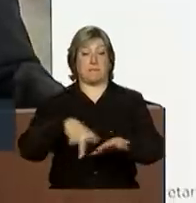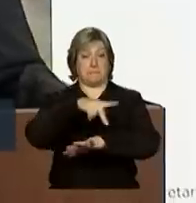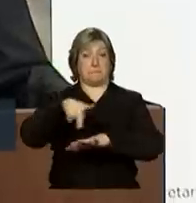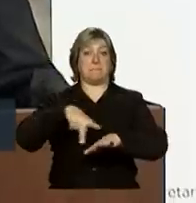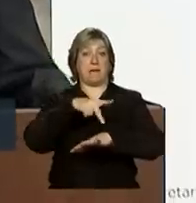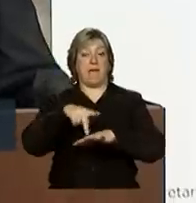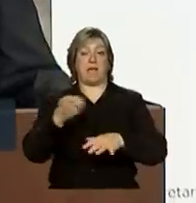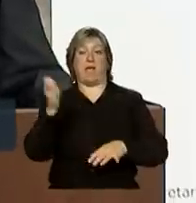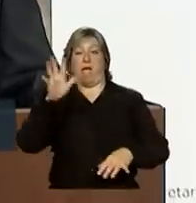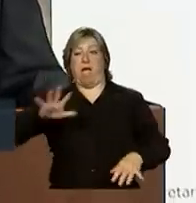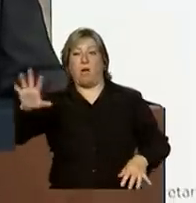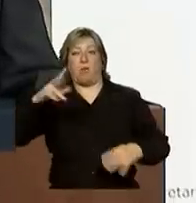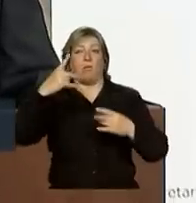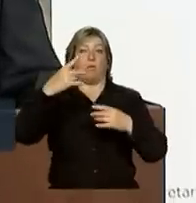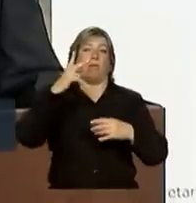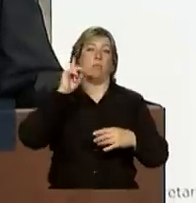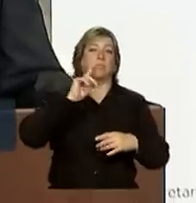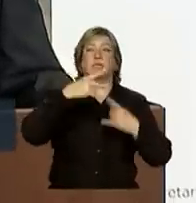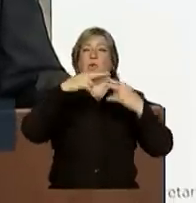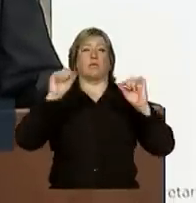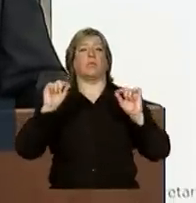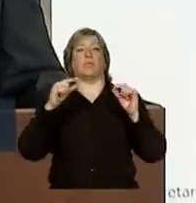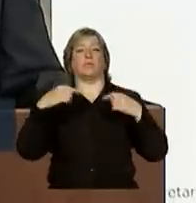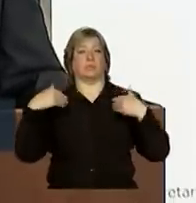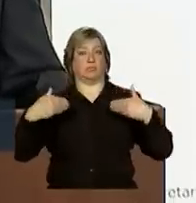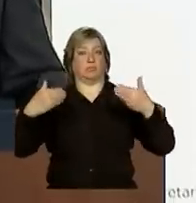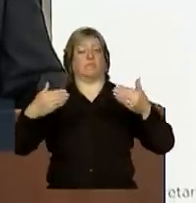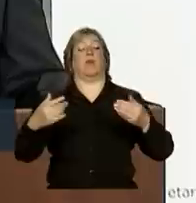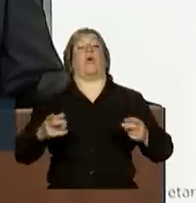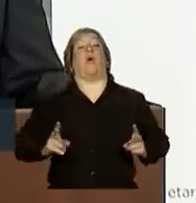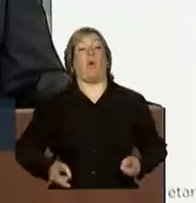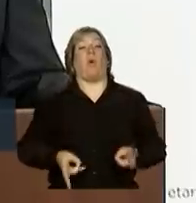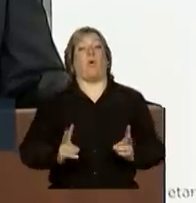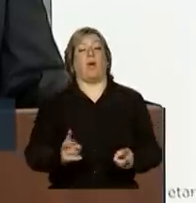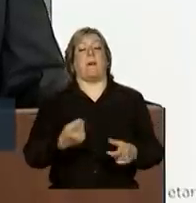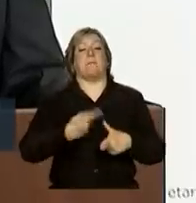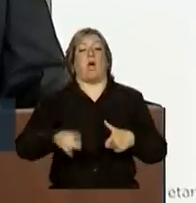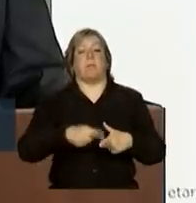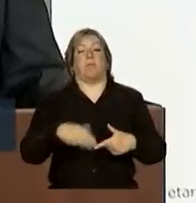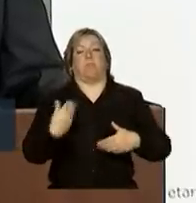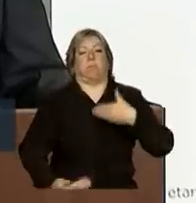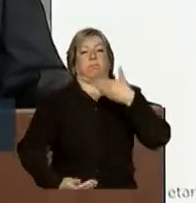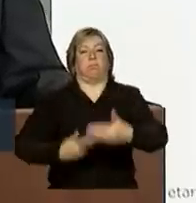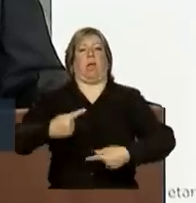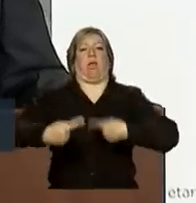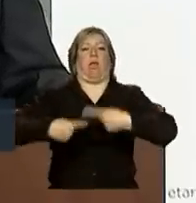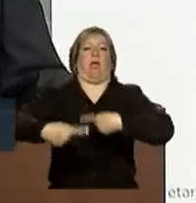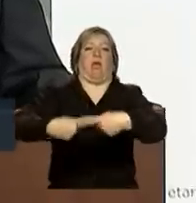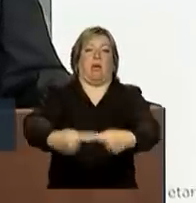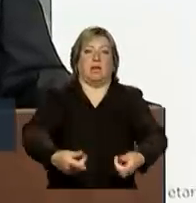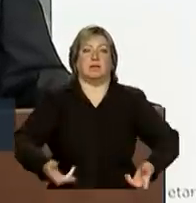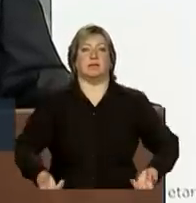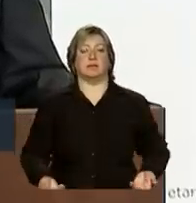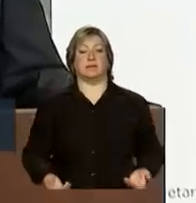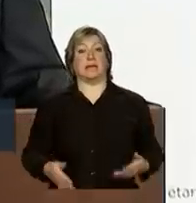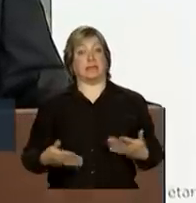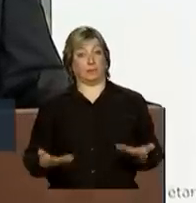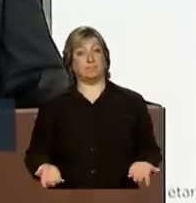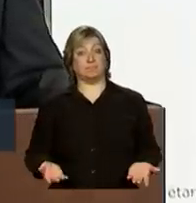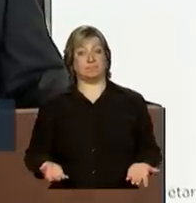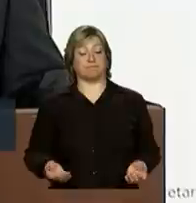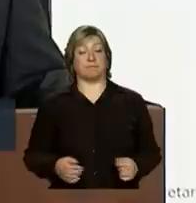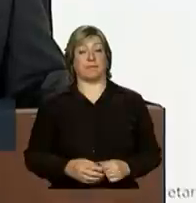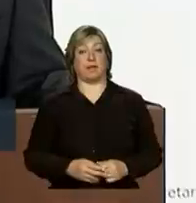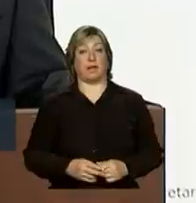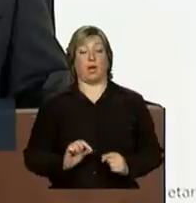avançados continuam empurrando com a barriga os seus problemas e, portanto, o